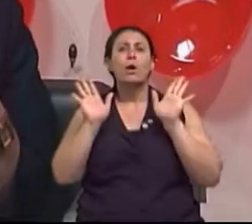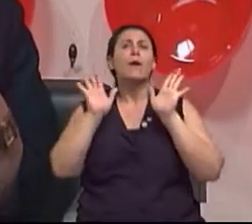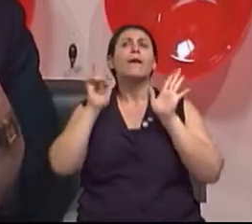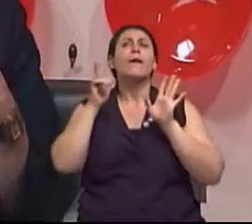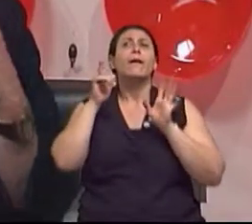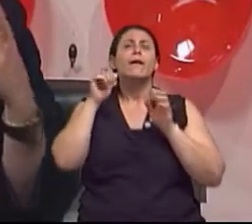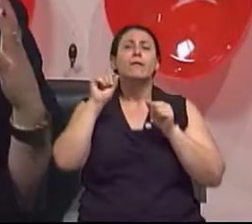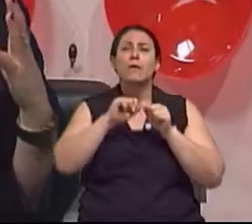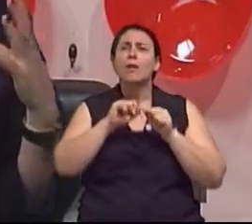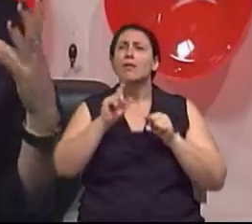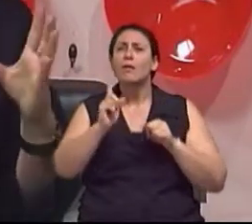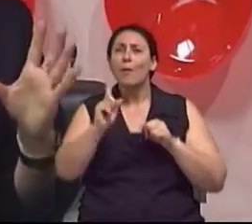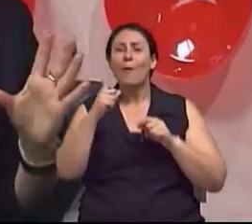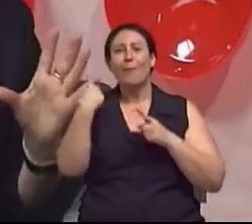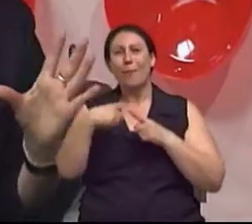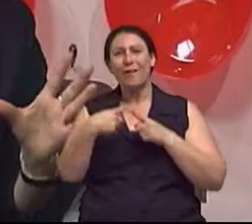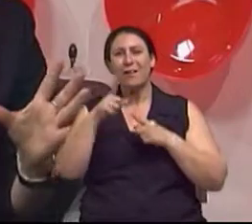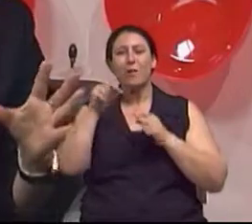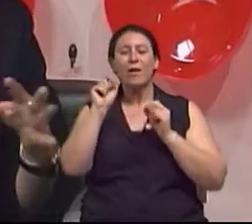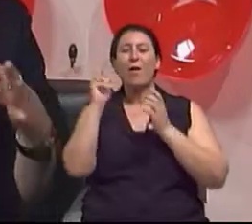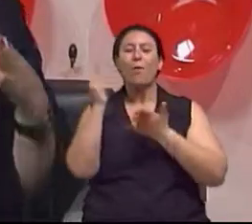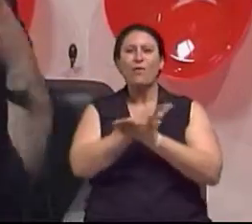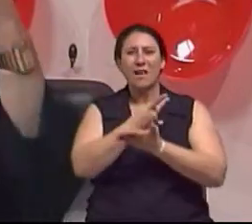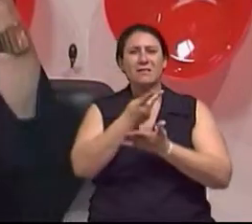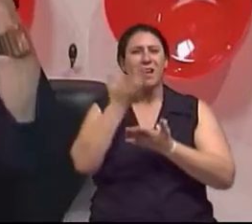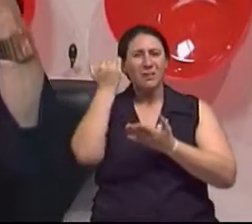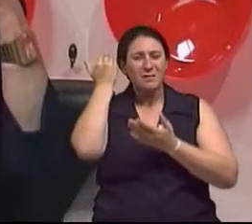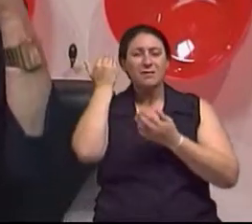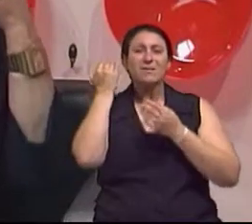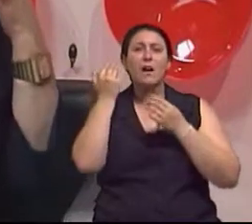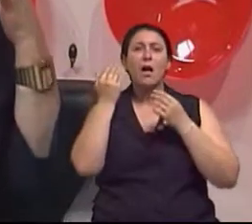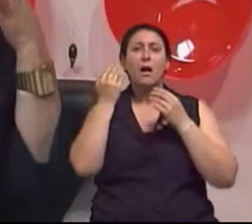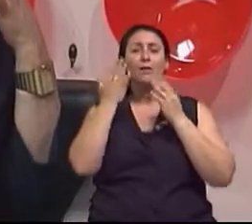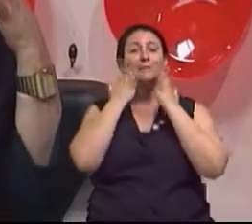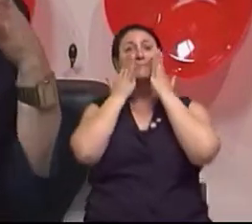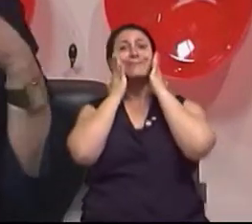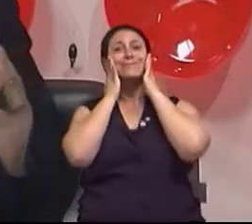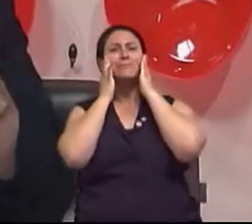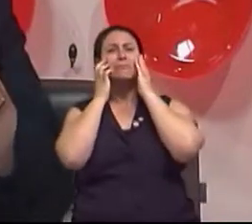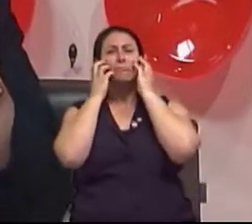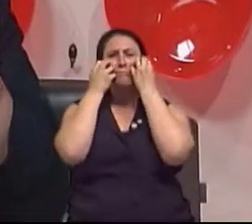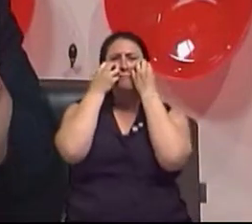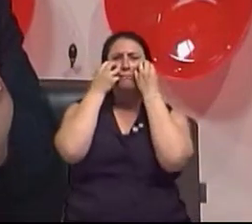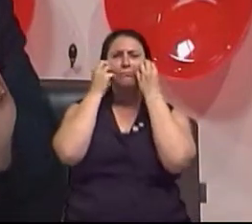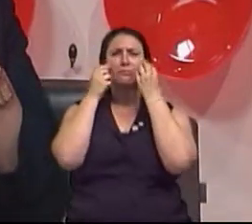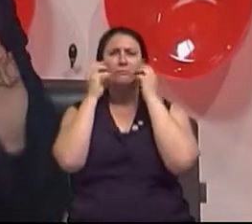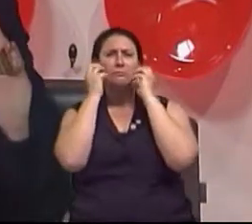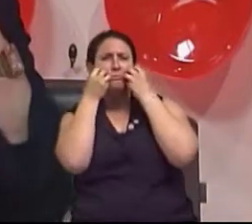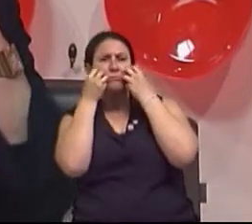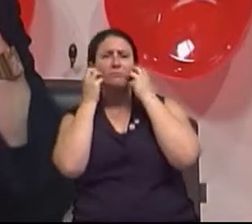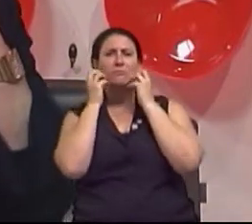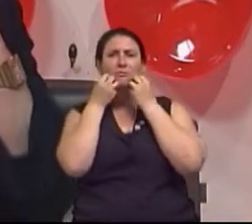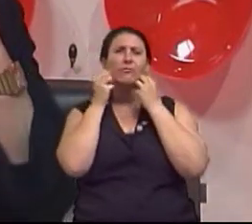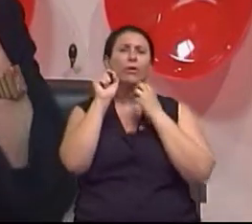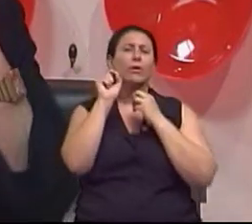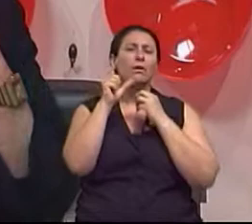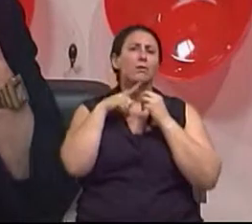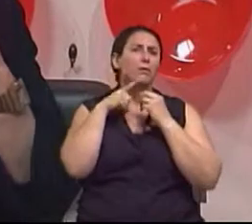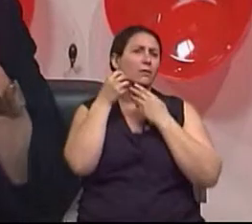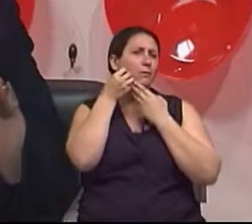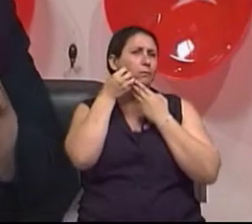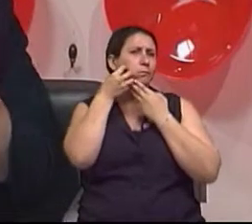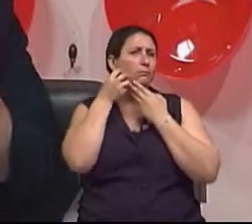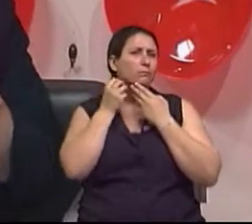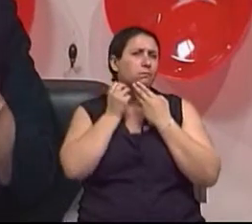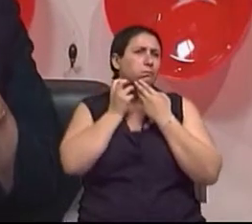reposicionar aquilo que foi perdido. Então, é aquele suco, não é? O nasogeniano, aquele suco